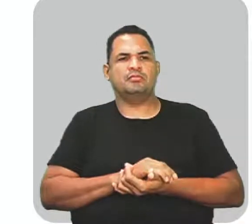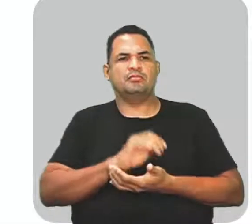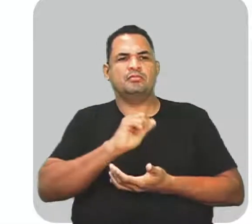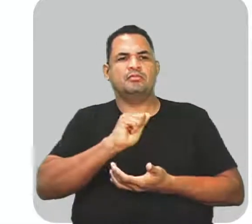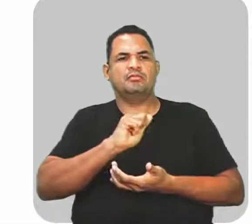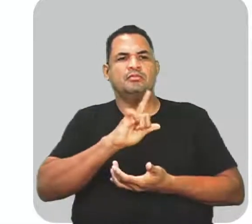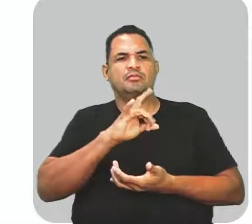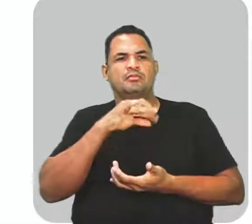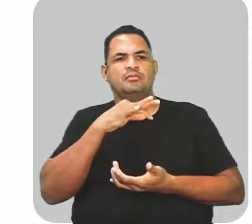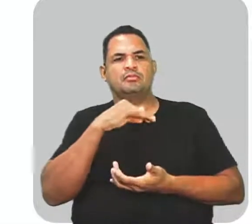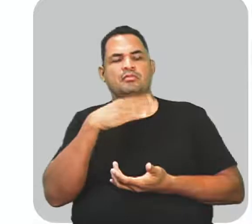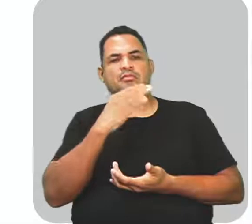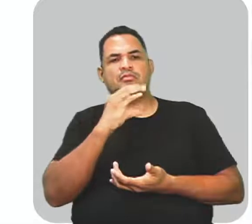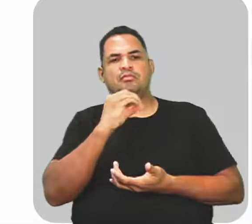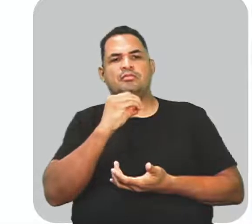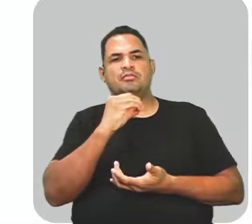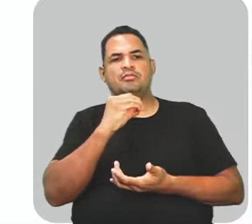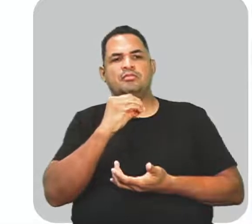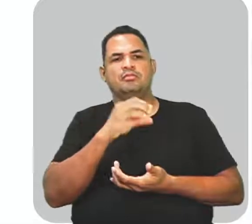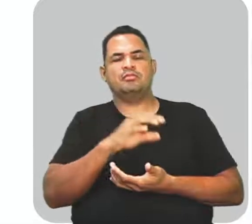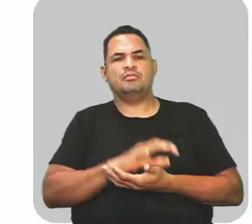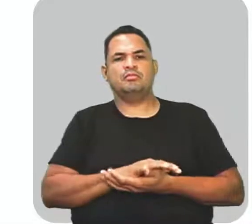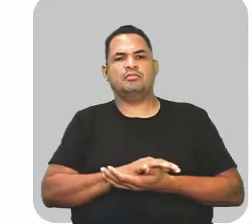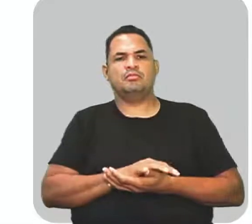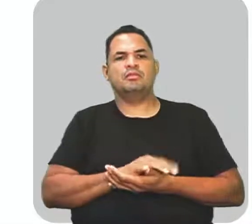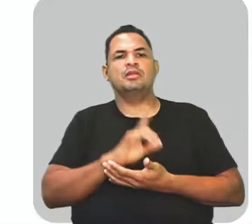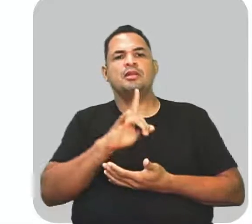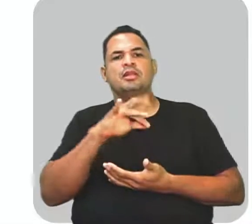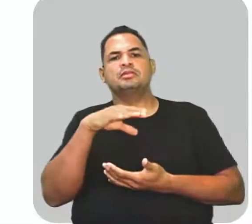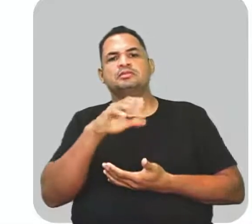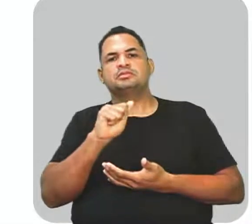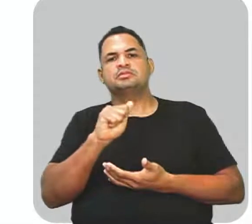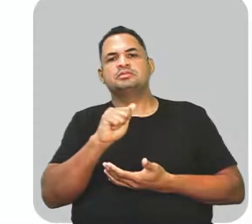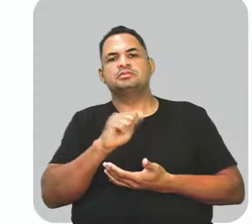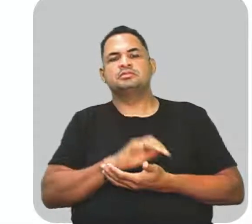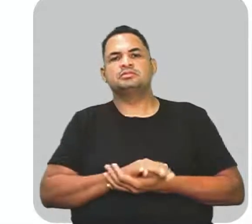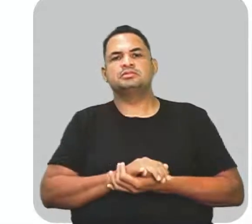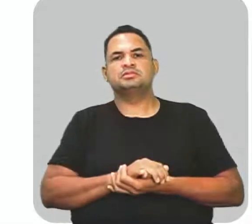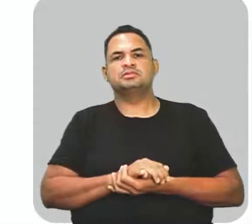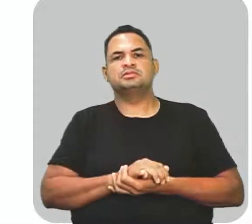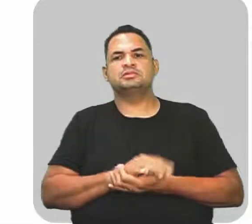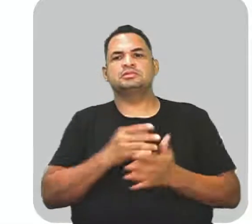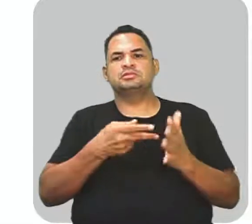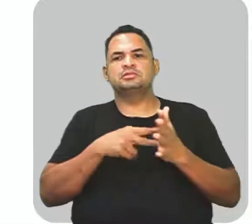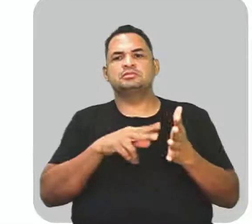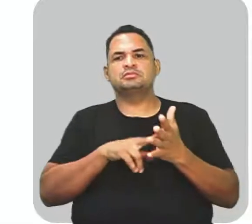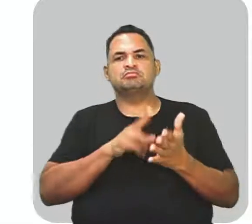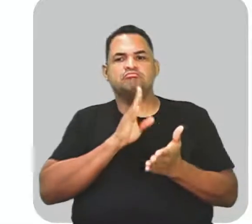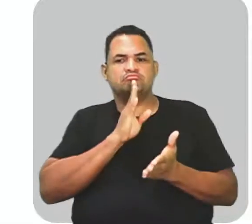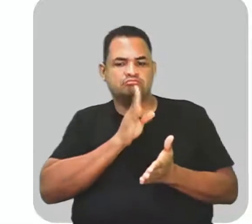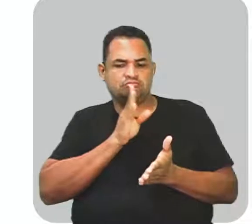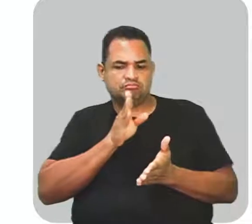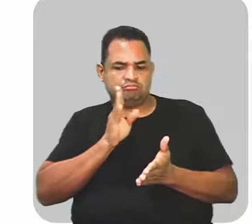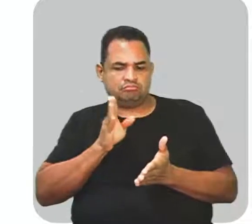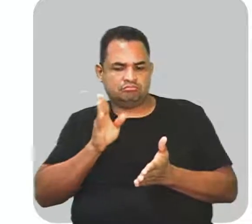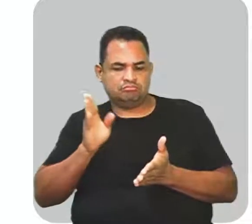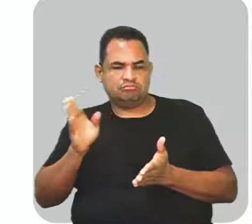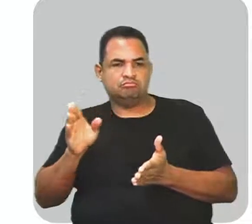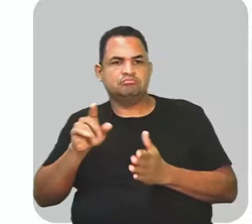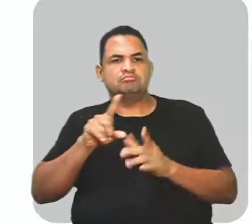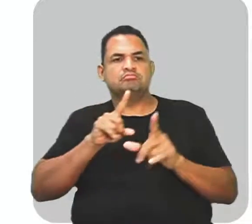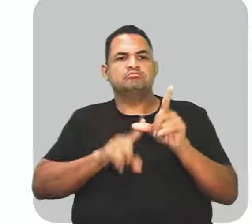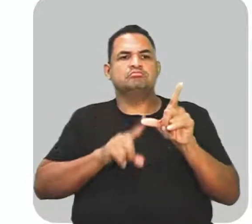A aliteração. A aliteração vem do latim, é aliteratio, significa sequência de